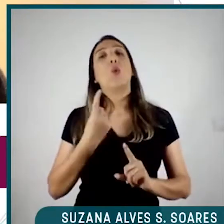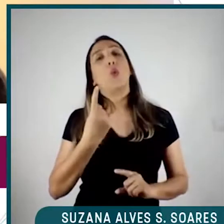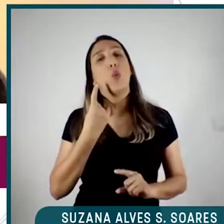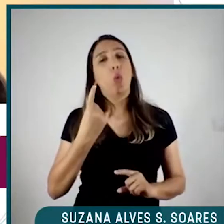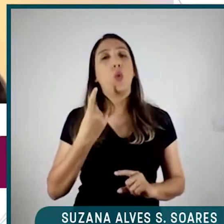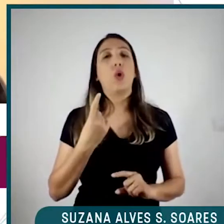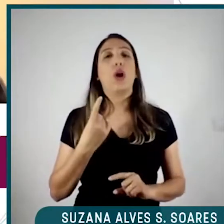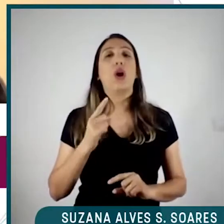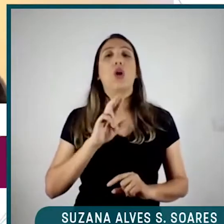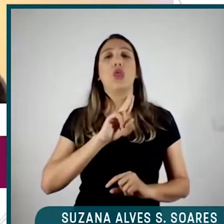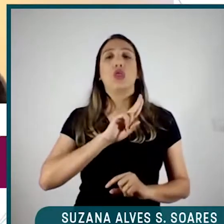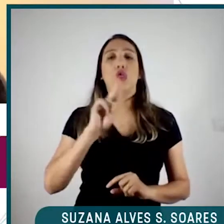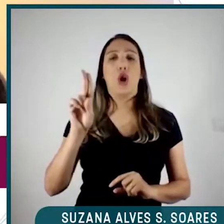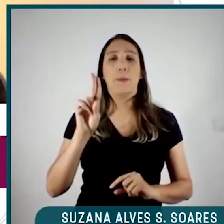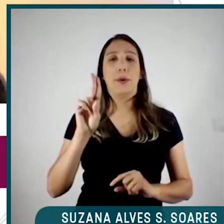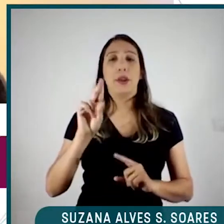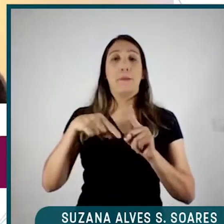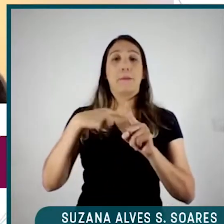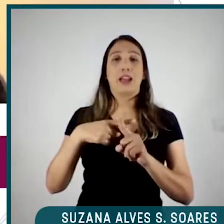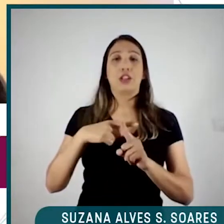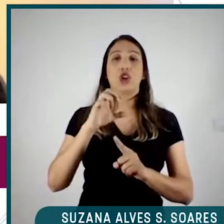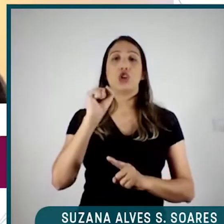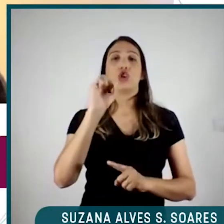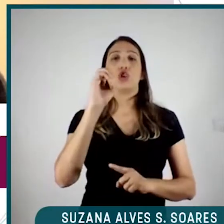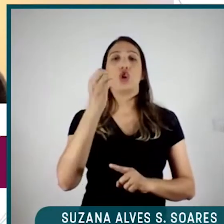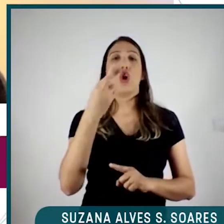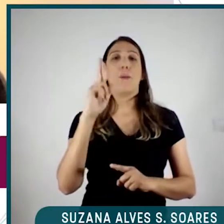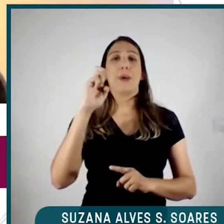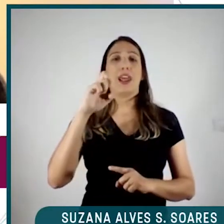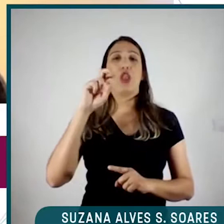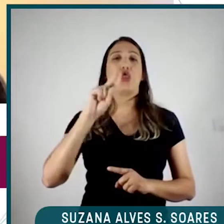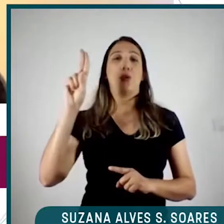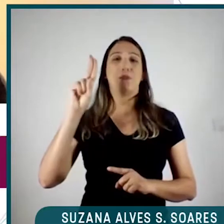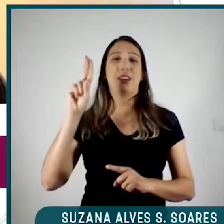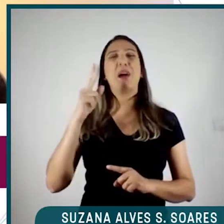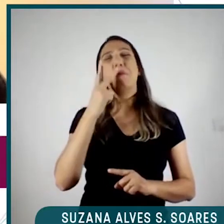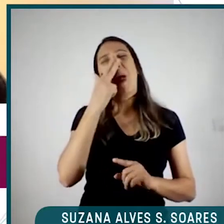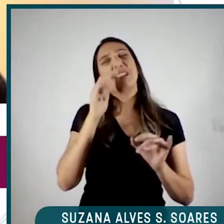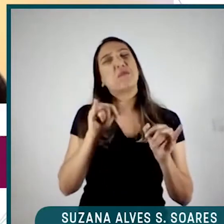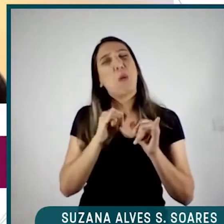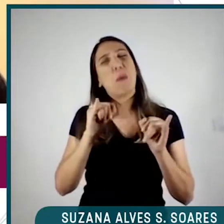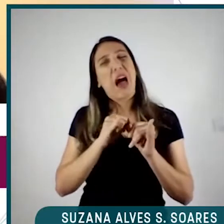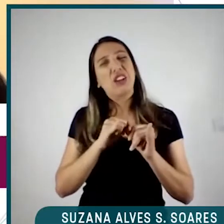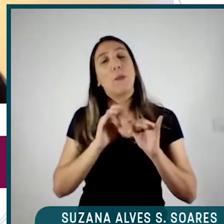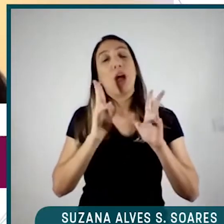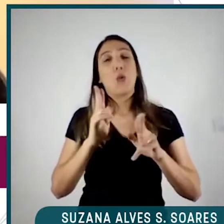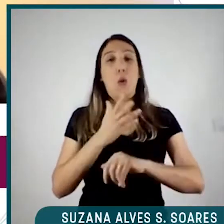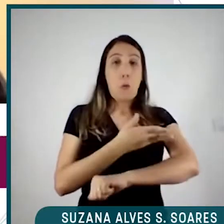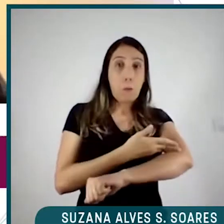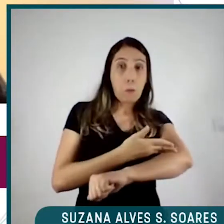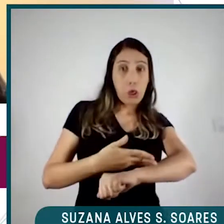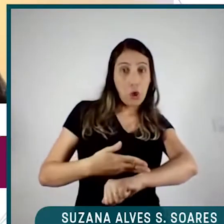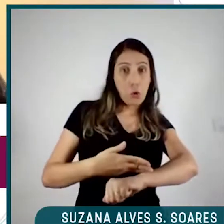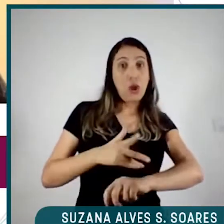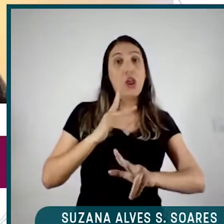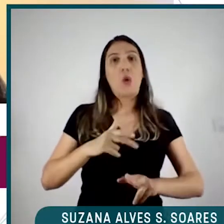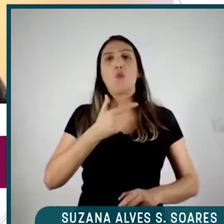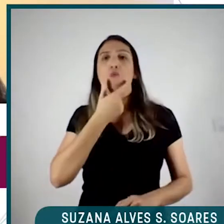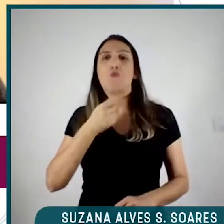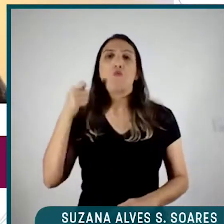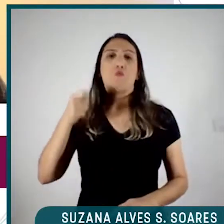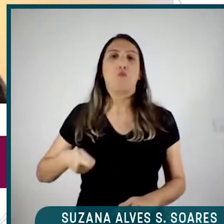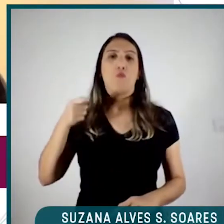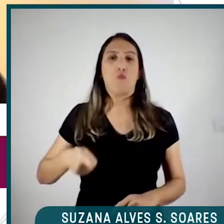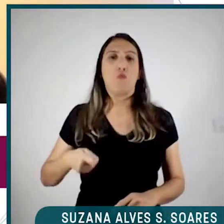nome-sobrenome. Parece besteira, mas assim como a branquitude, a masculinidade tem nome e